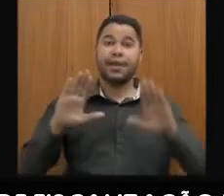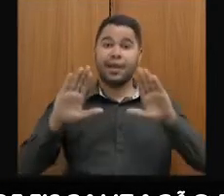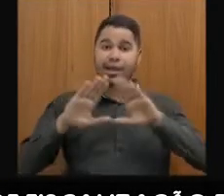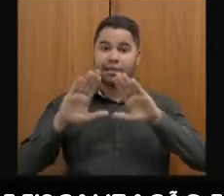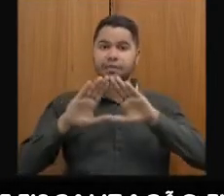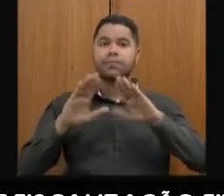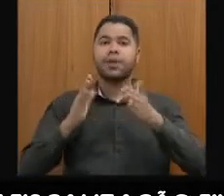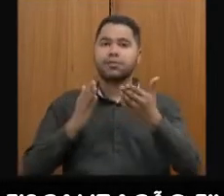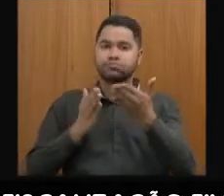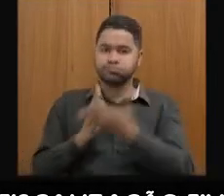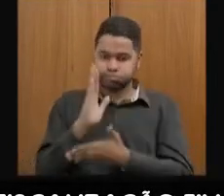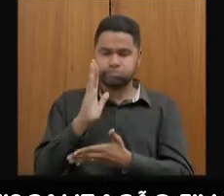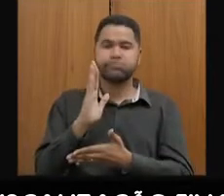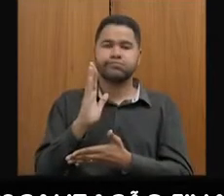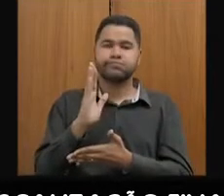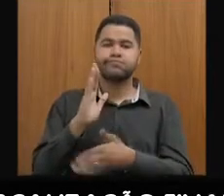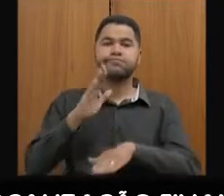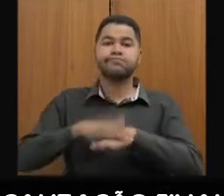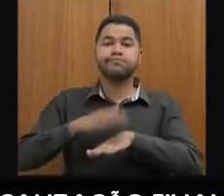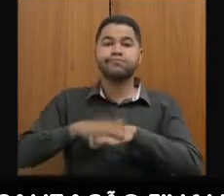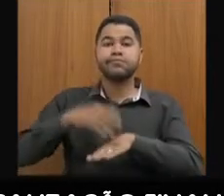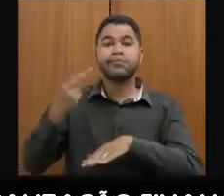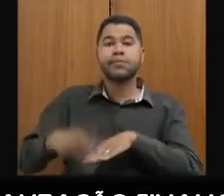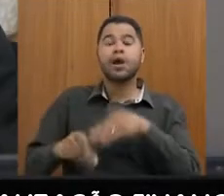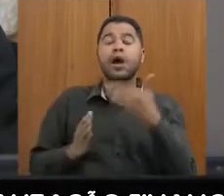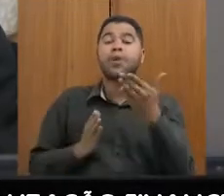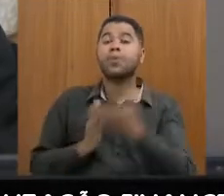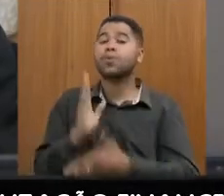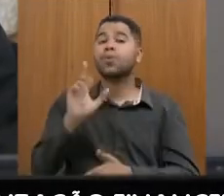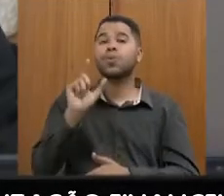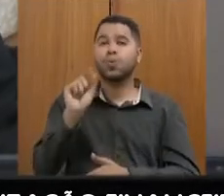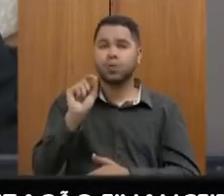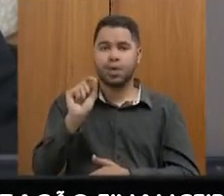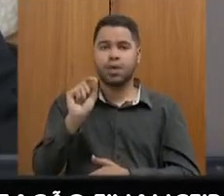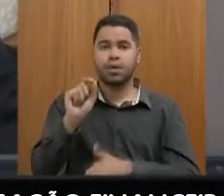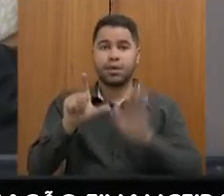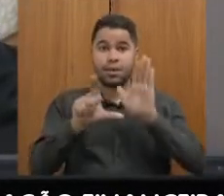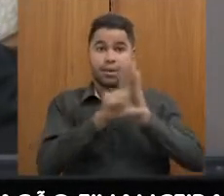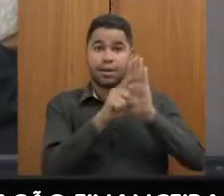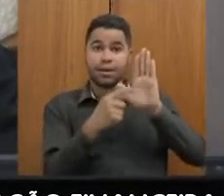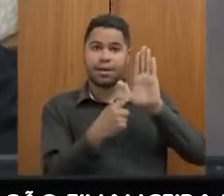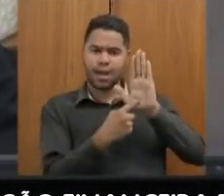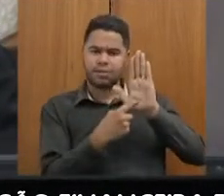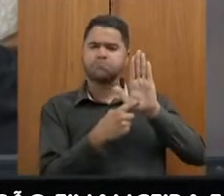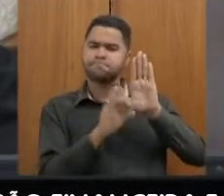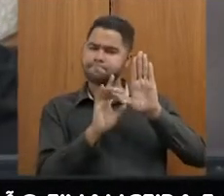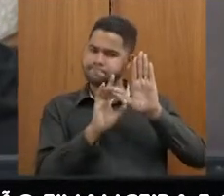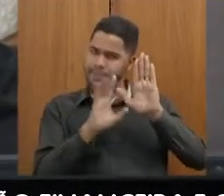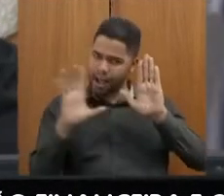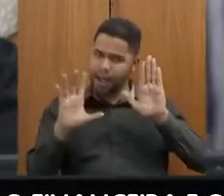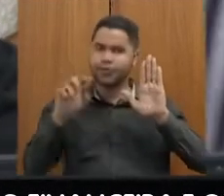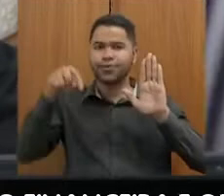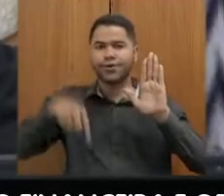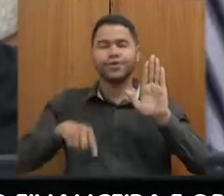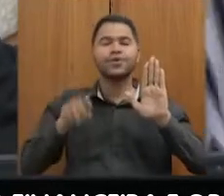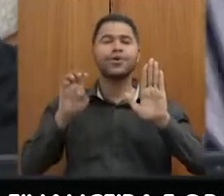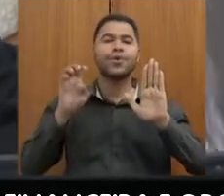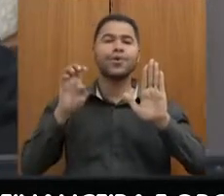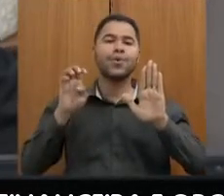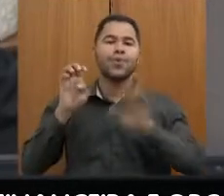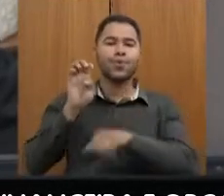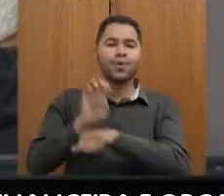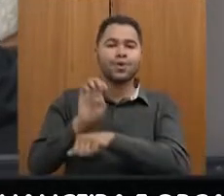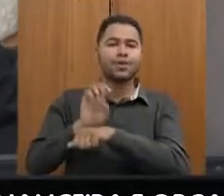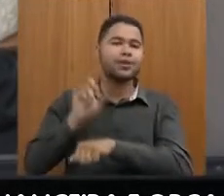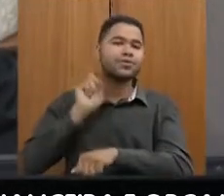aprovou, por iniciativa da Assembleia Legislativa, ela aprovou uma lei que autoriza o Estado de Minas Gerais